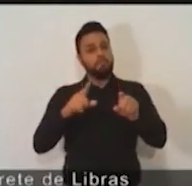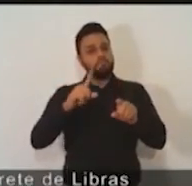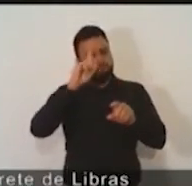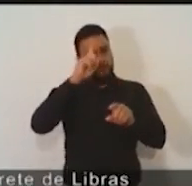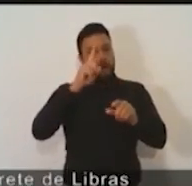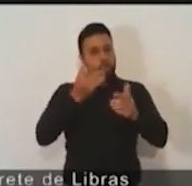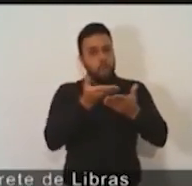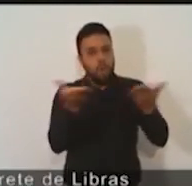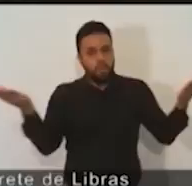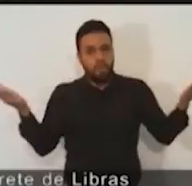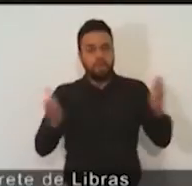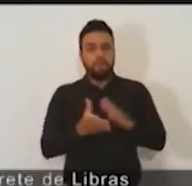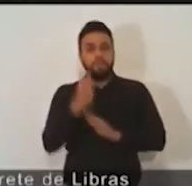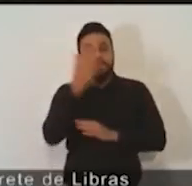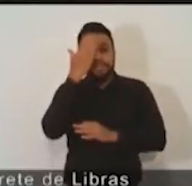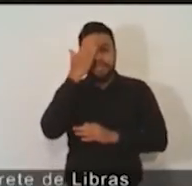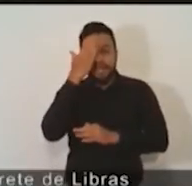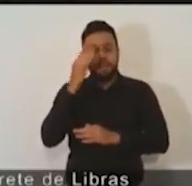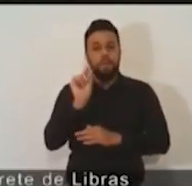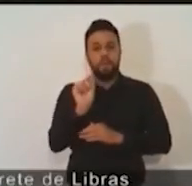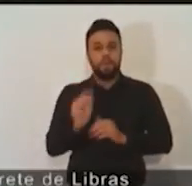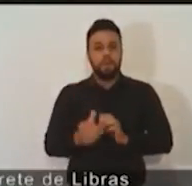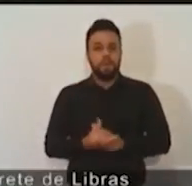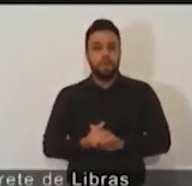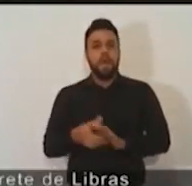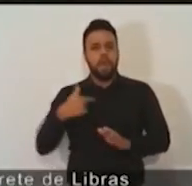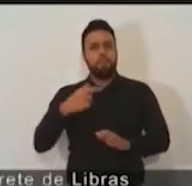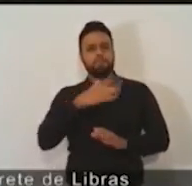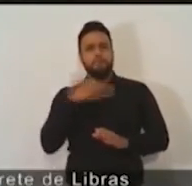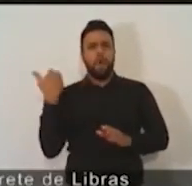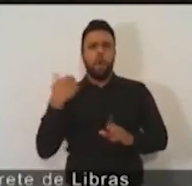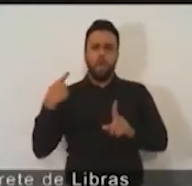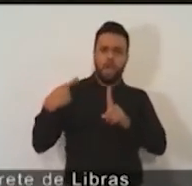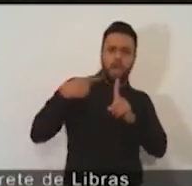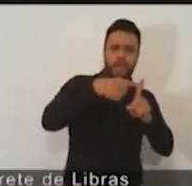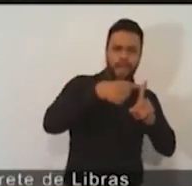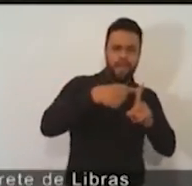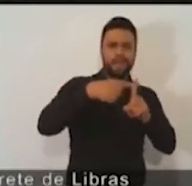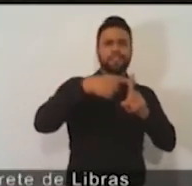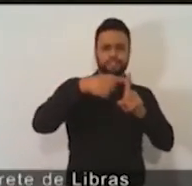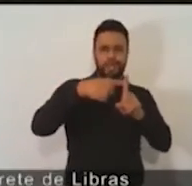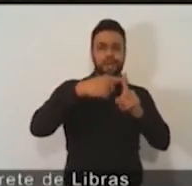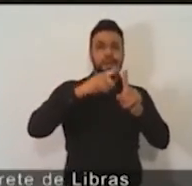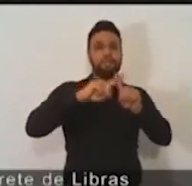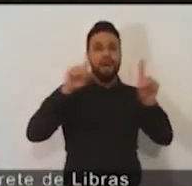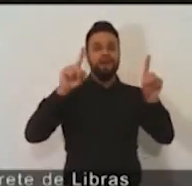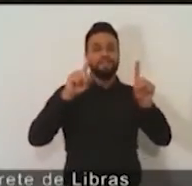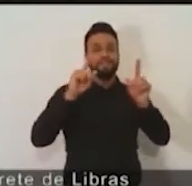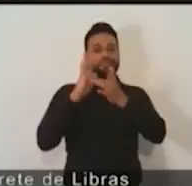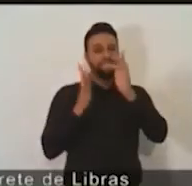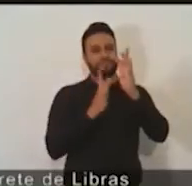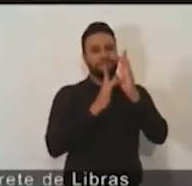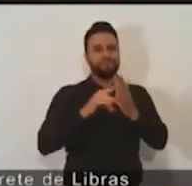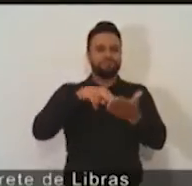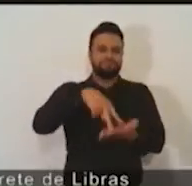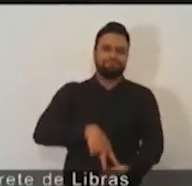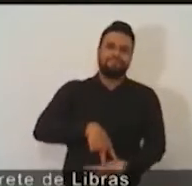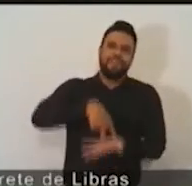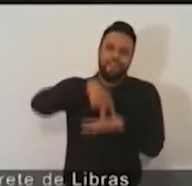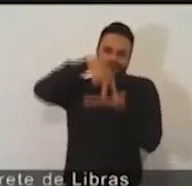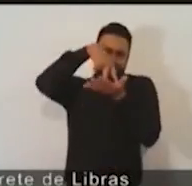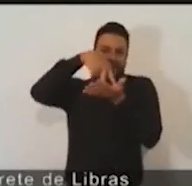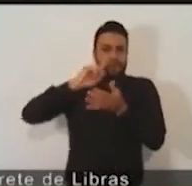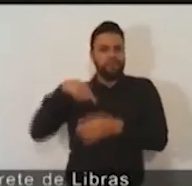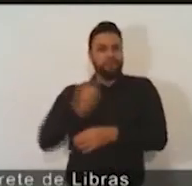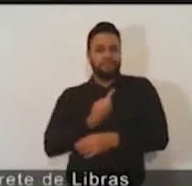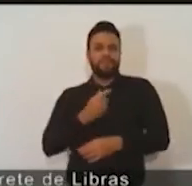vocês sabem, ele morreu, foi crucificado, ninguém esperava e ele ressuscitou. Essa é a nossa missão. O Benedito, minha esposa,